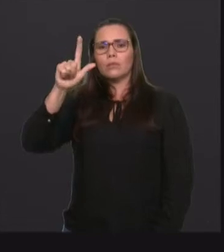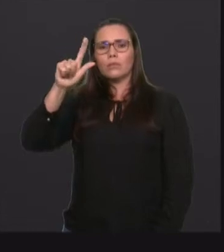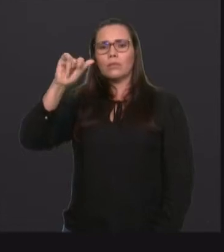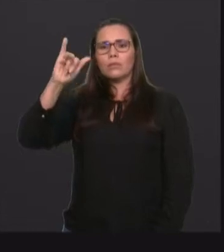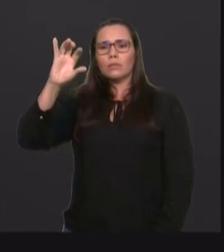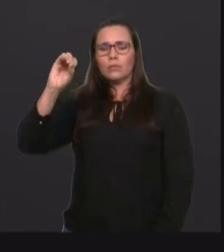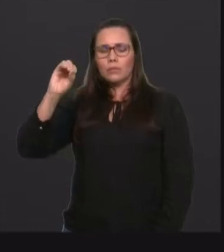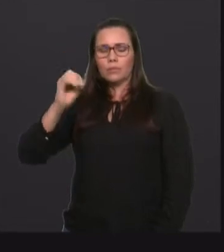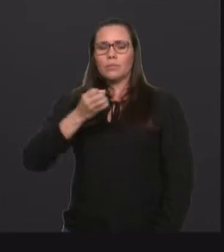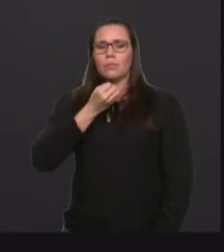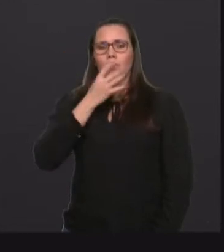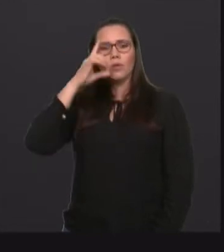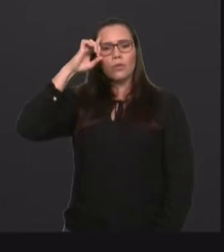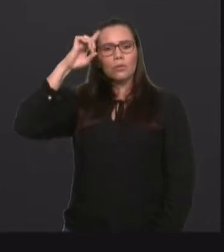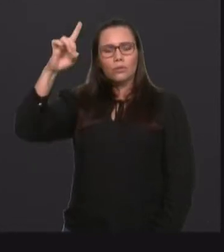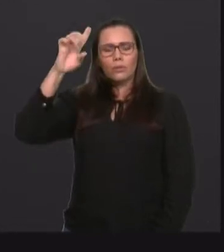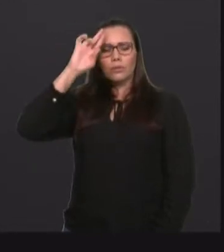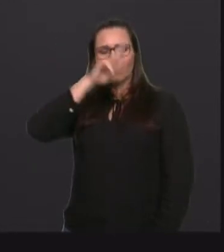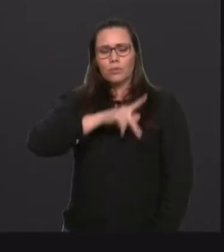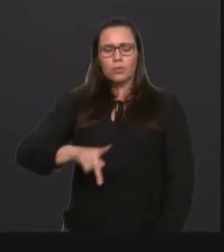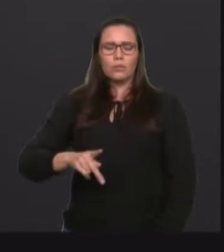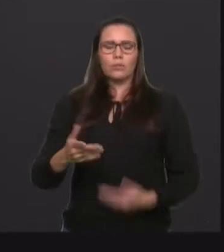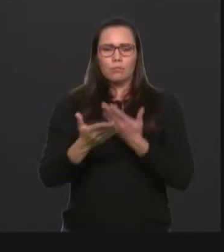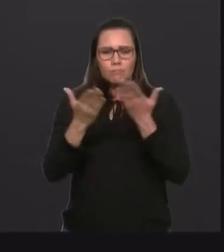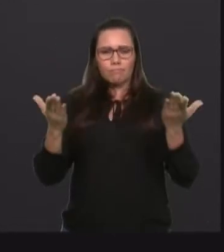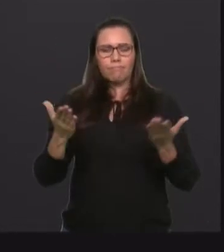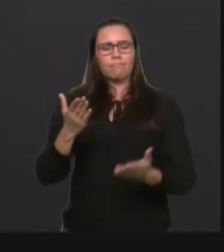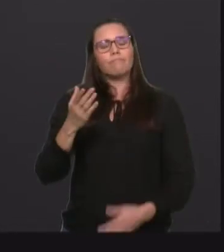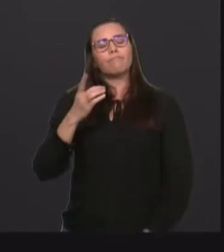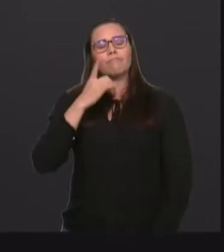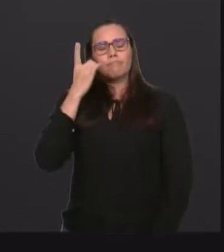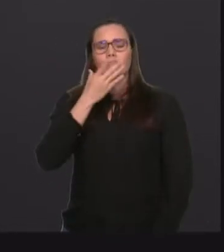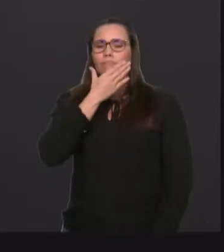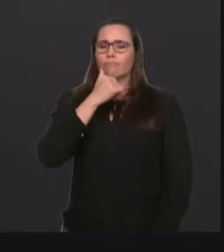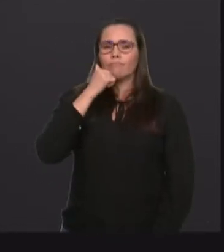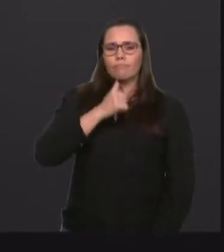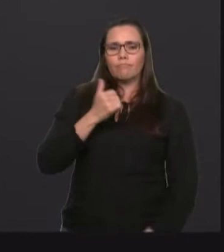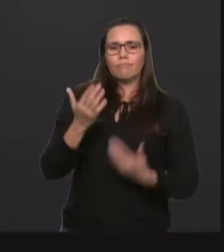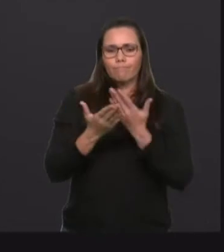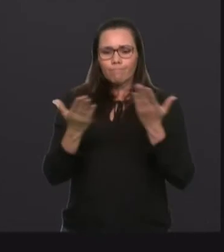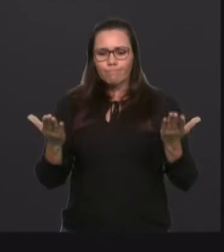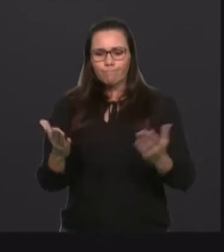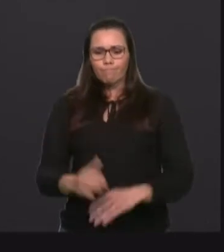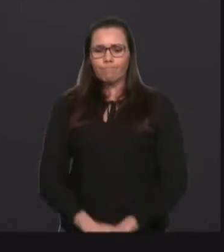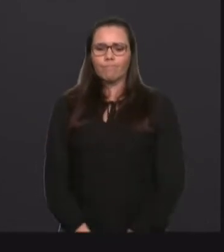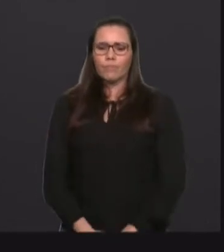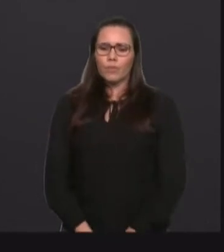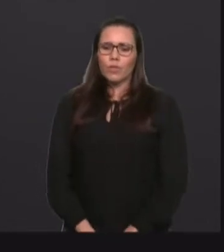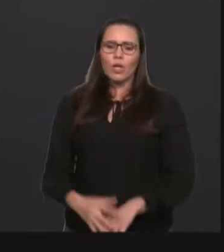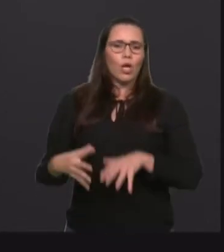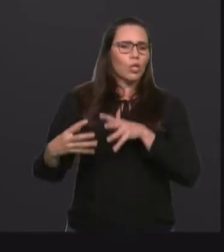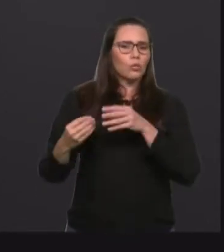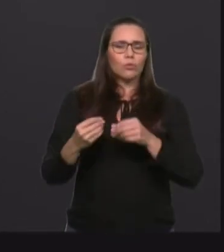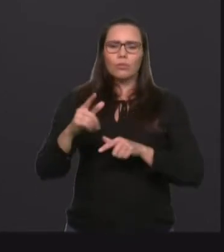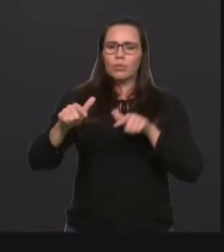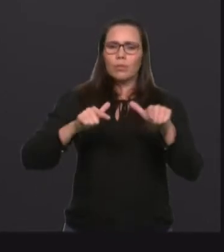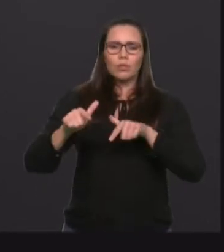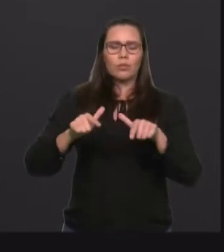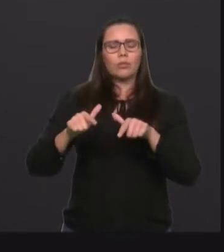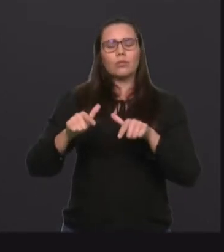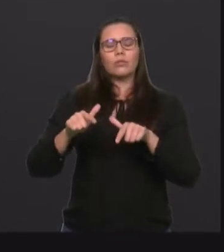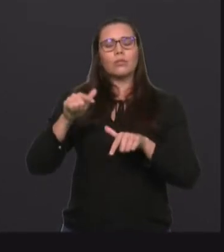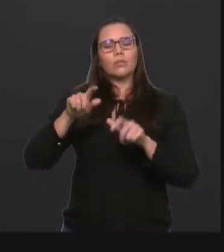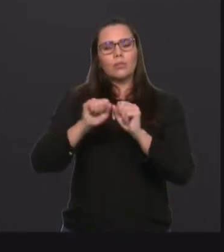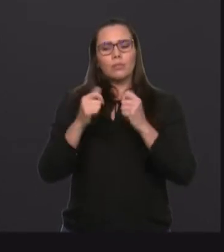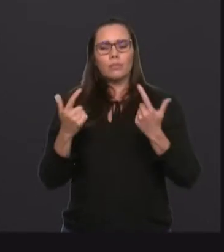Bom dia, presidente. Bom dia a todos os colegas deputados, deputadas, Braulio, todos os servidores da Casa que acompanham esta sessão.